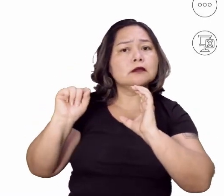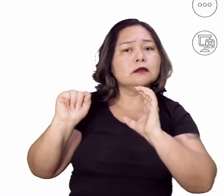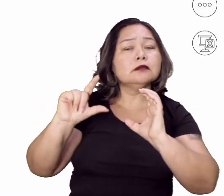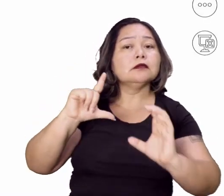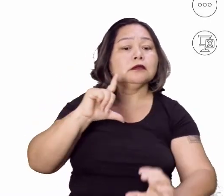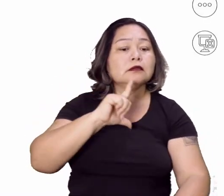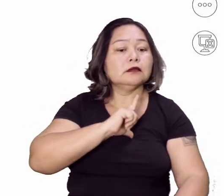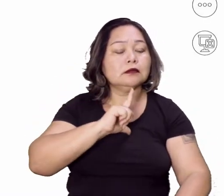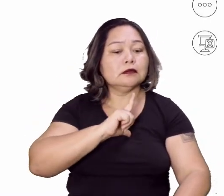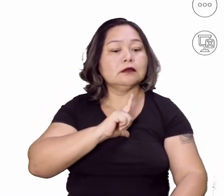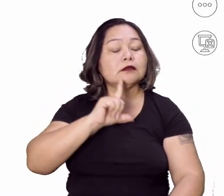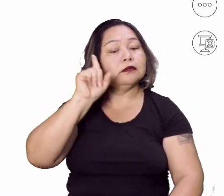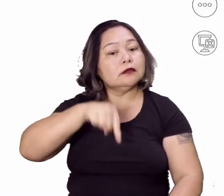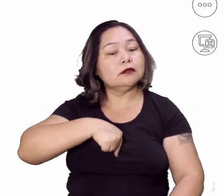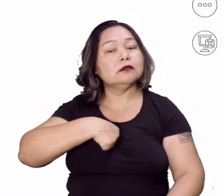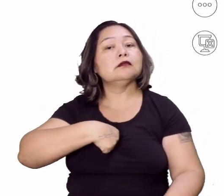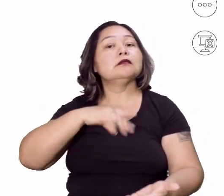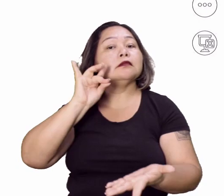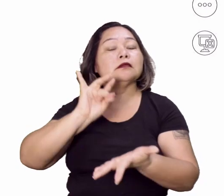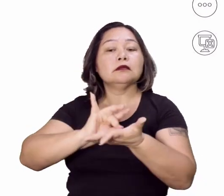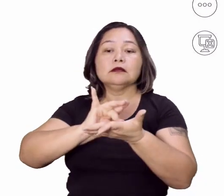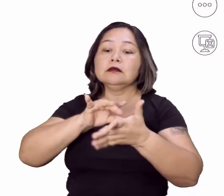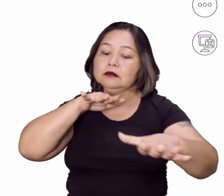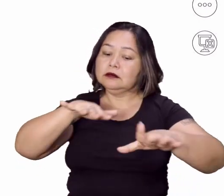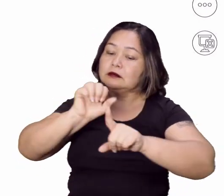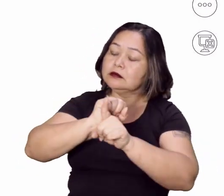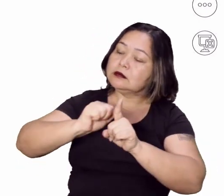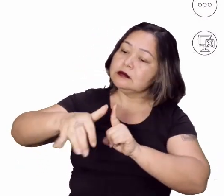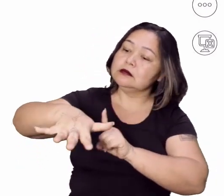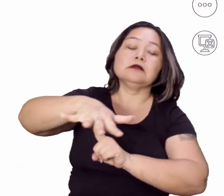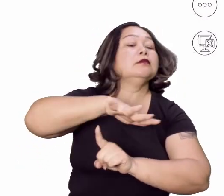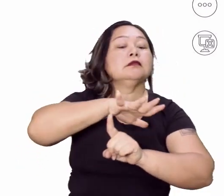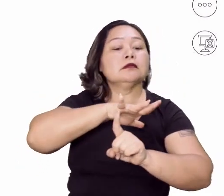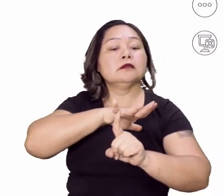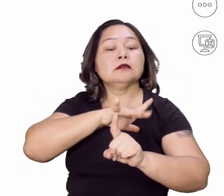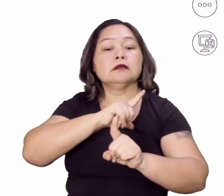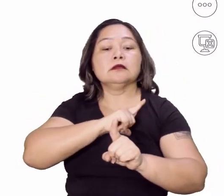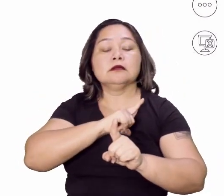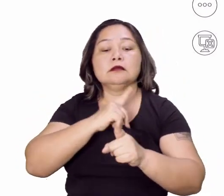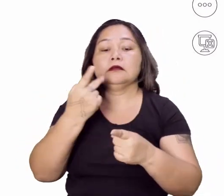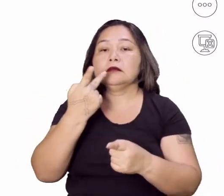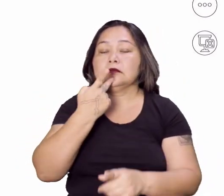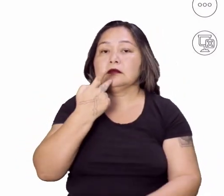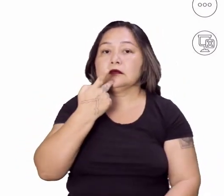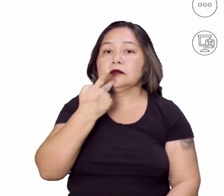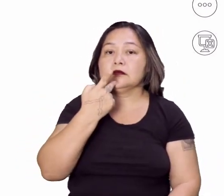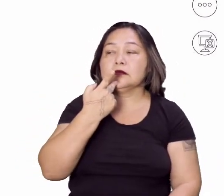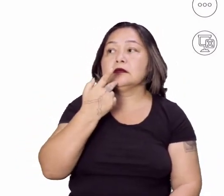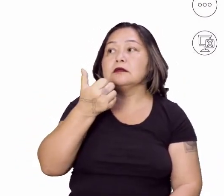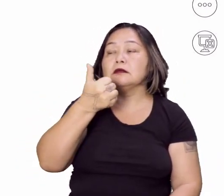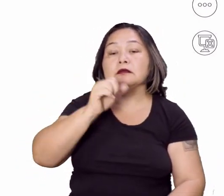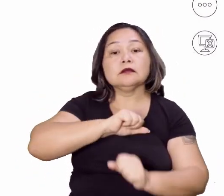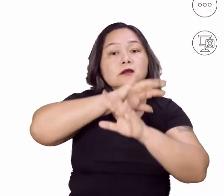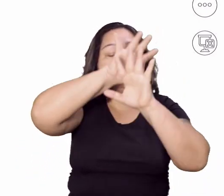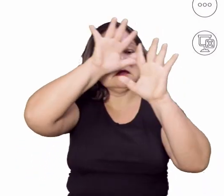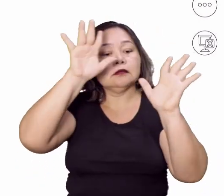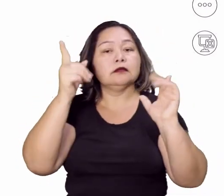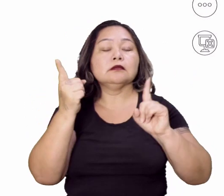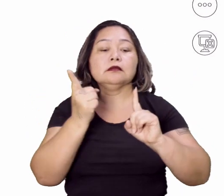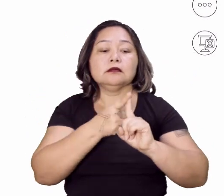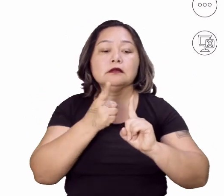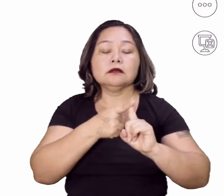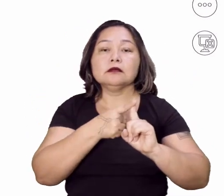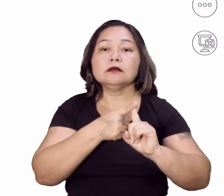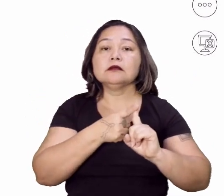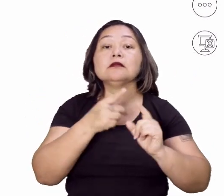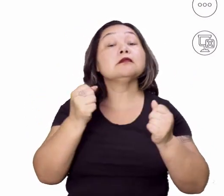devem ter para ser considerado movimento social. A gente falou isso e ficou bastante claro, né? Primeiro, ele